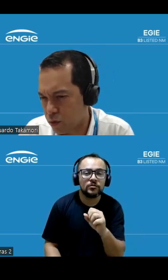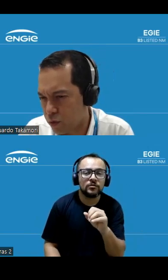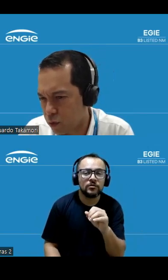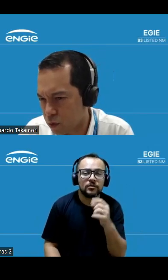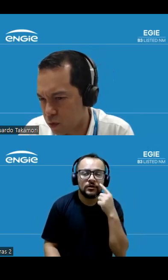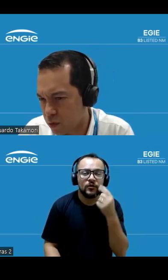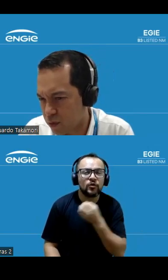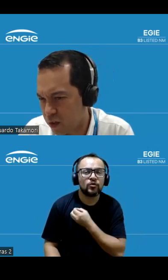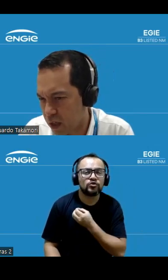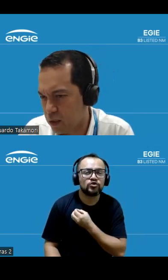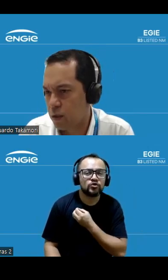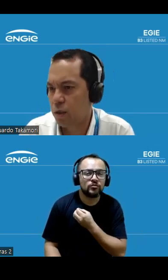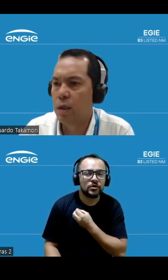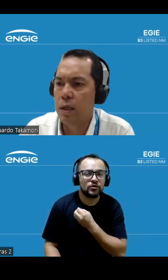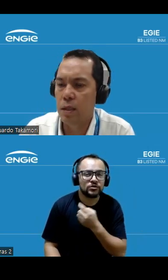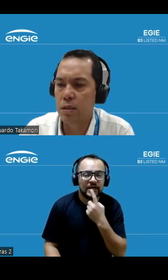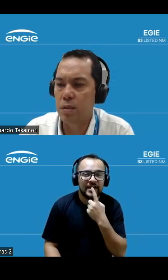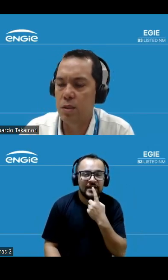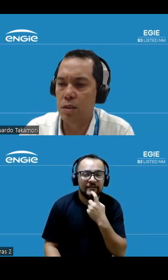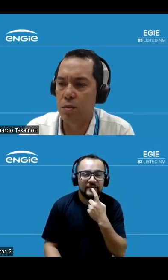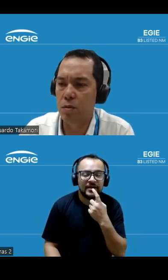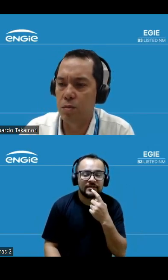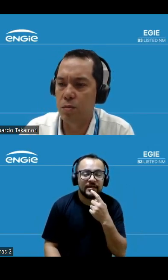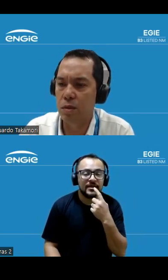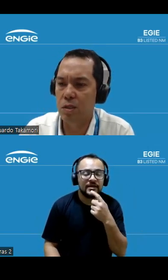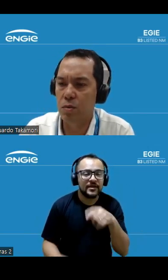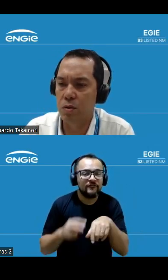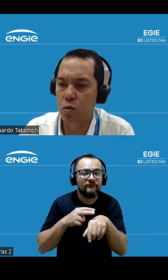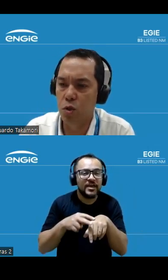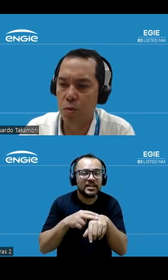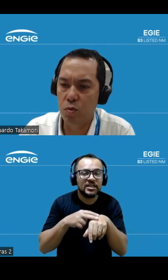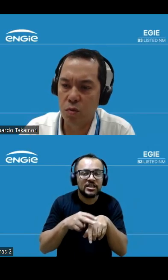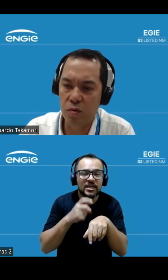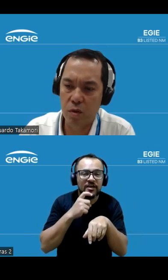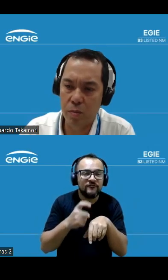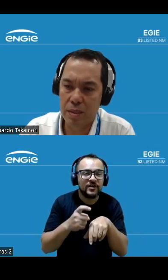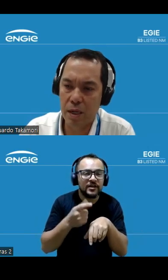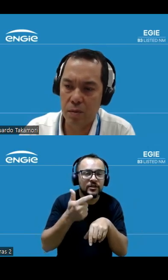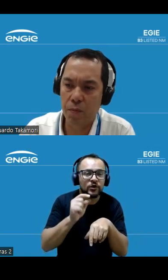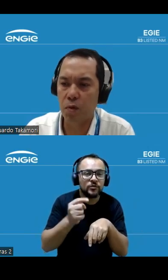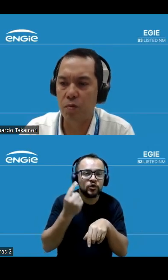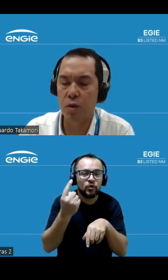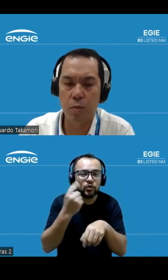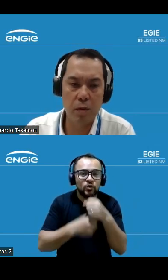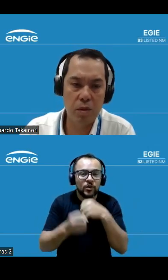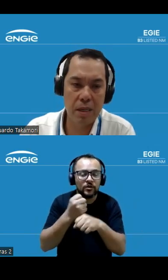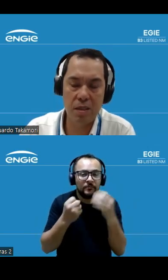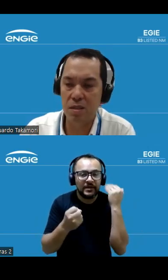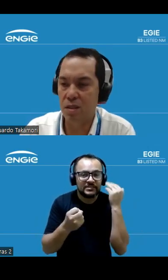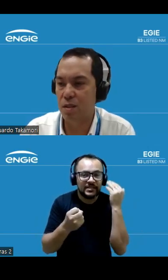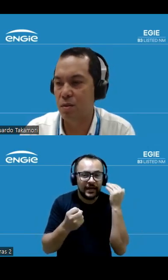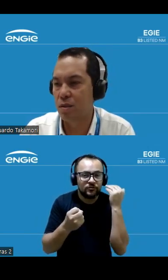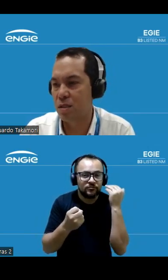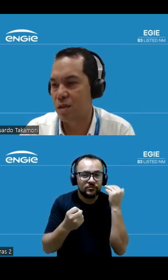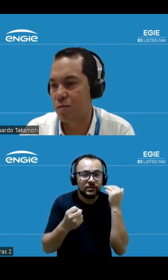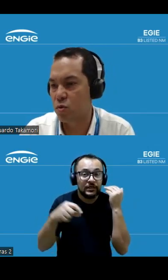números com fundo verde aqui a gente tinha um está saltando de 2,1 no final do ano passado no final do primeiro trimestre